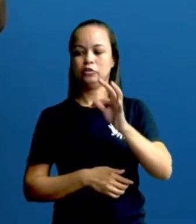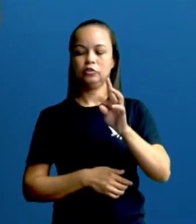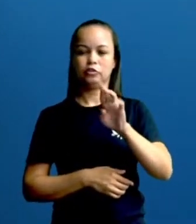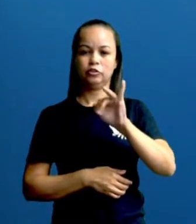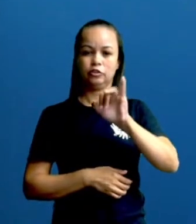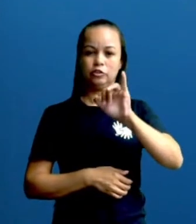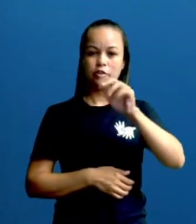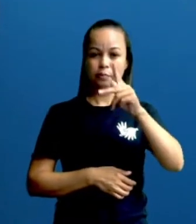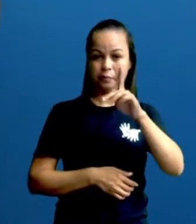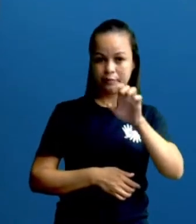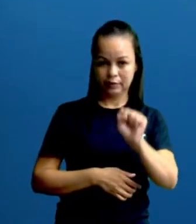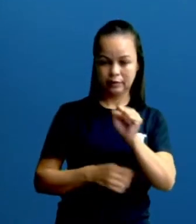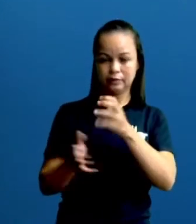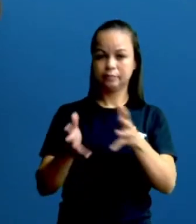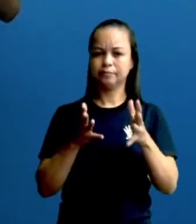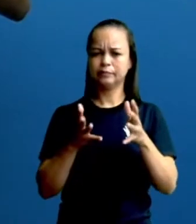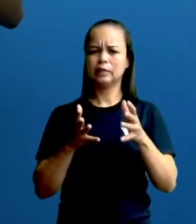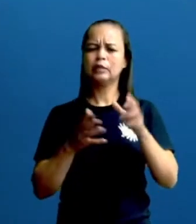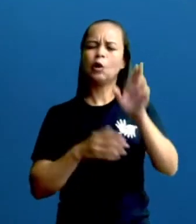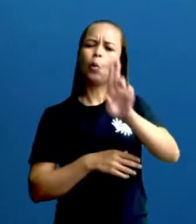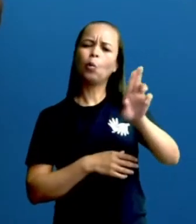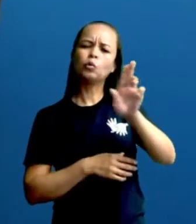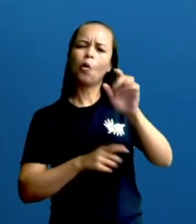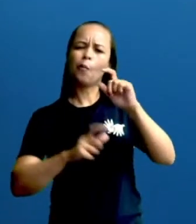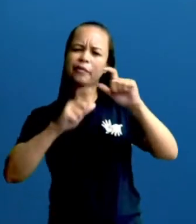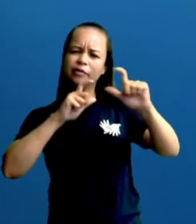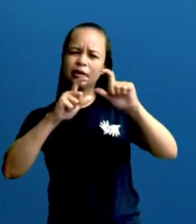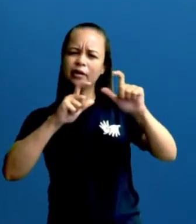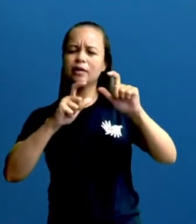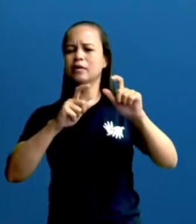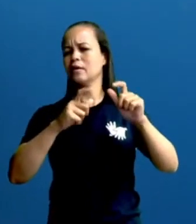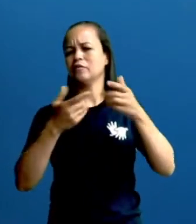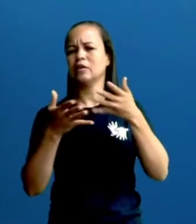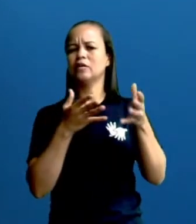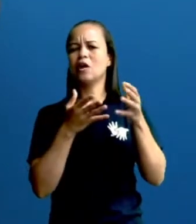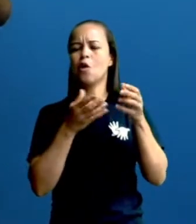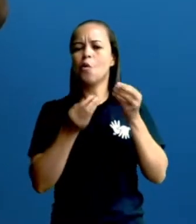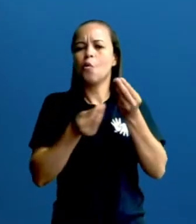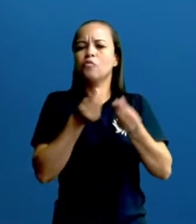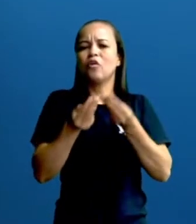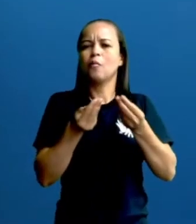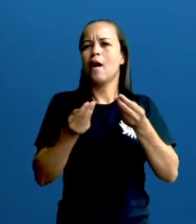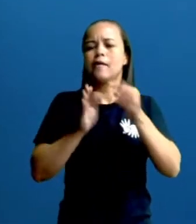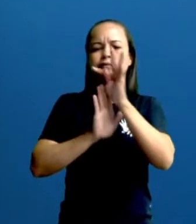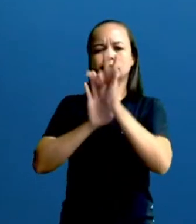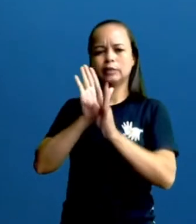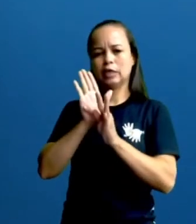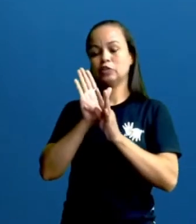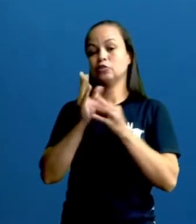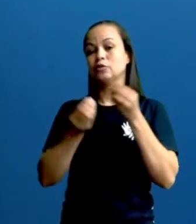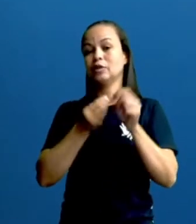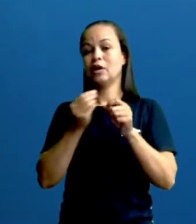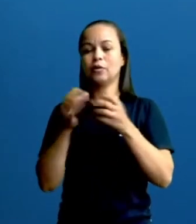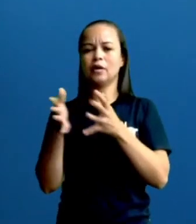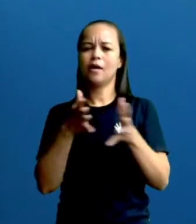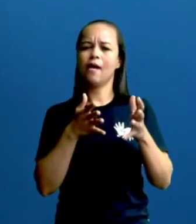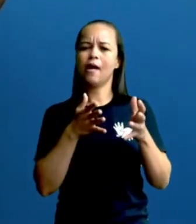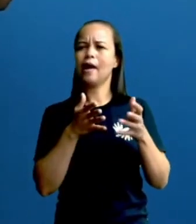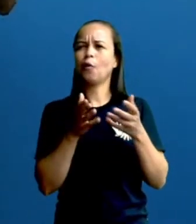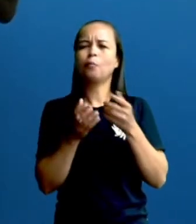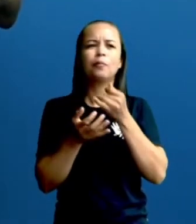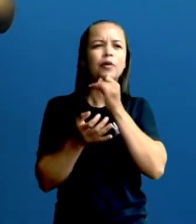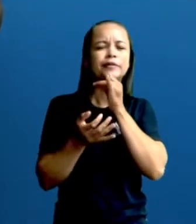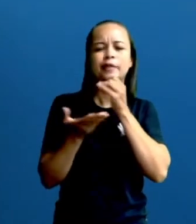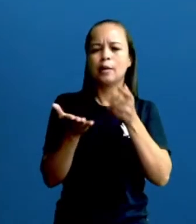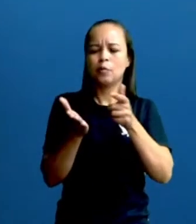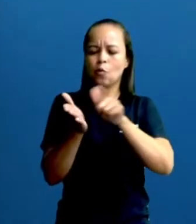vai saber o nome. O nome tirinha remete ao quê? Ao formato do texto, que parece o quê? Recorte de jornal. Então,